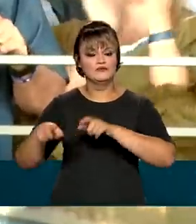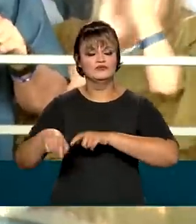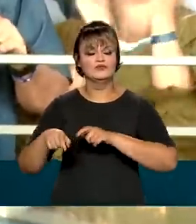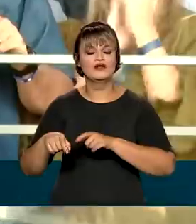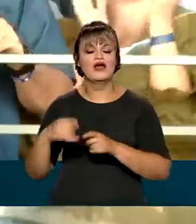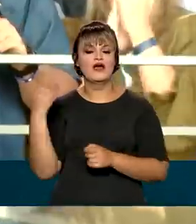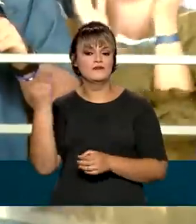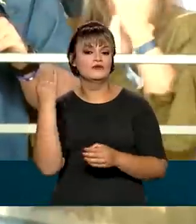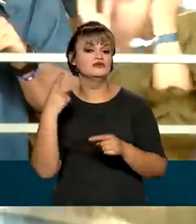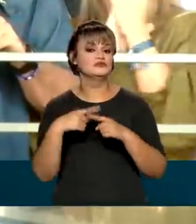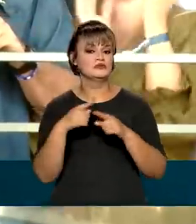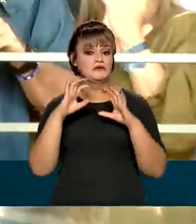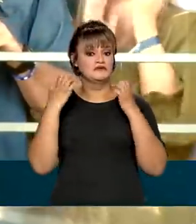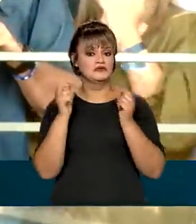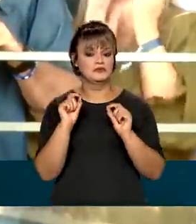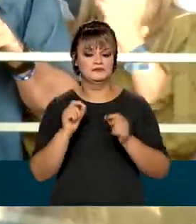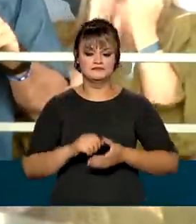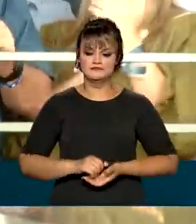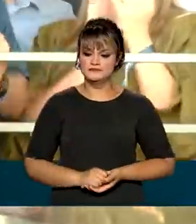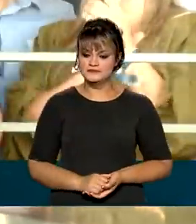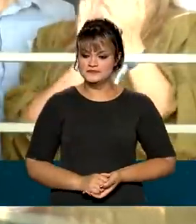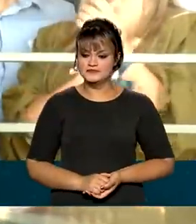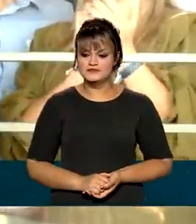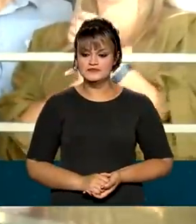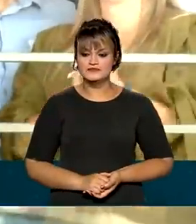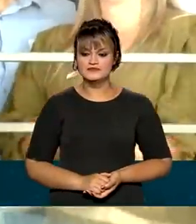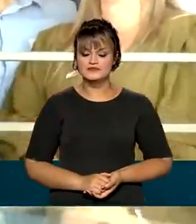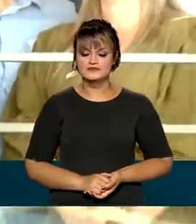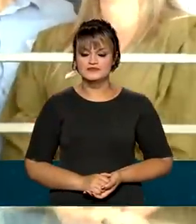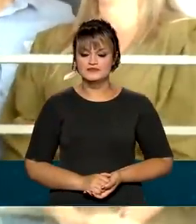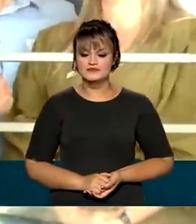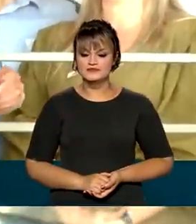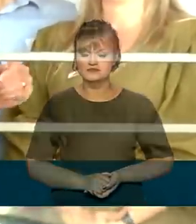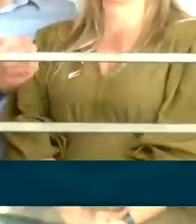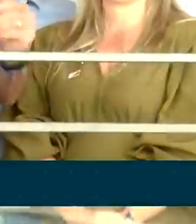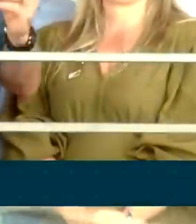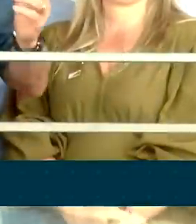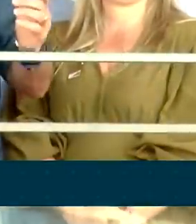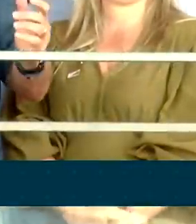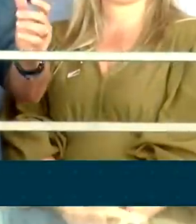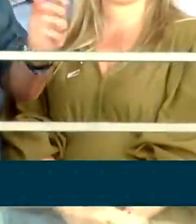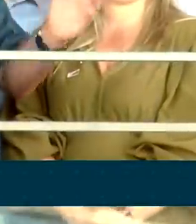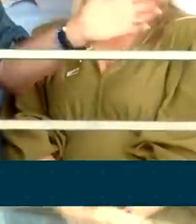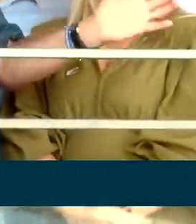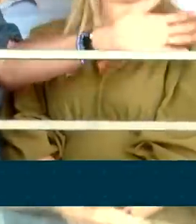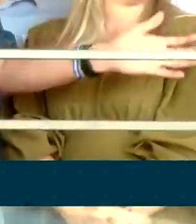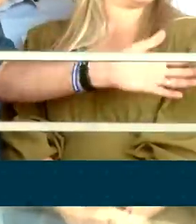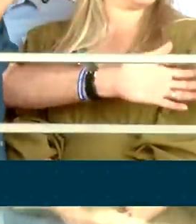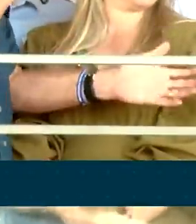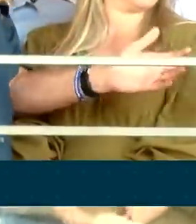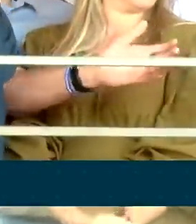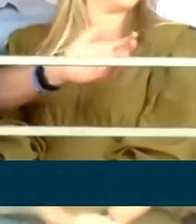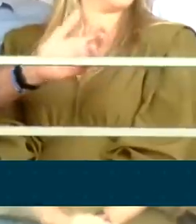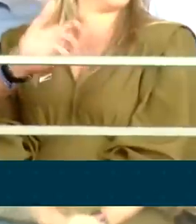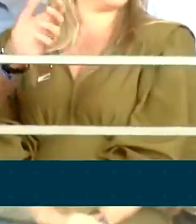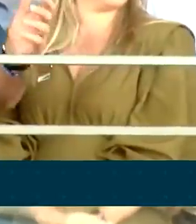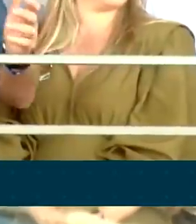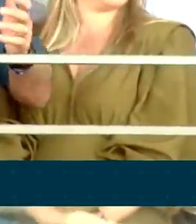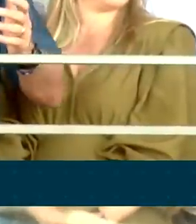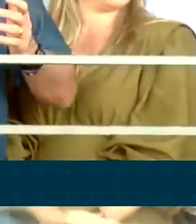e a importância do evento. A nossa agricultura não para, muito menos a nossa pecuária.